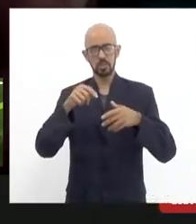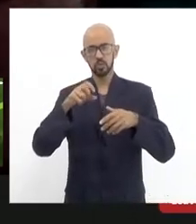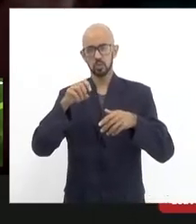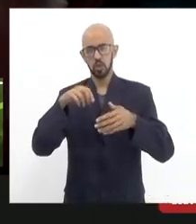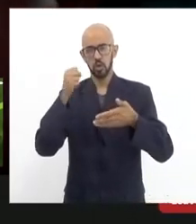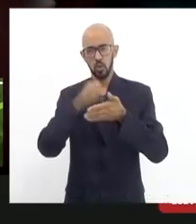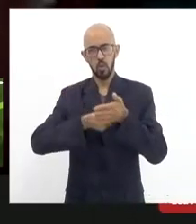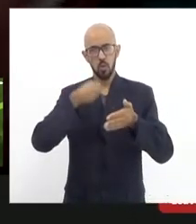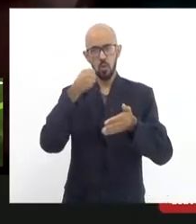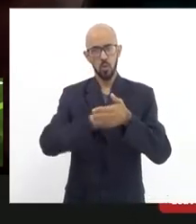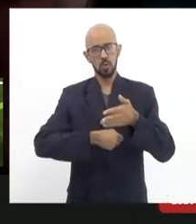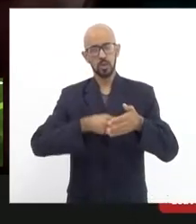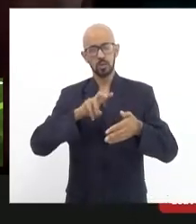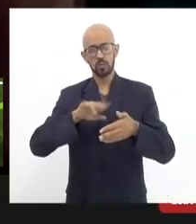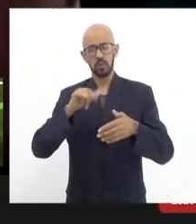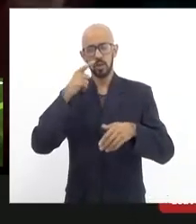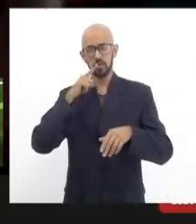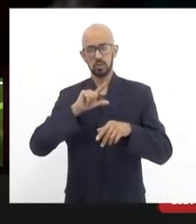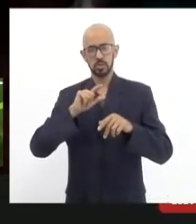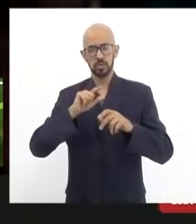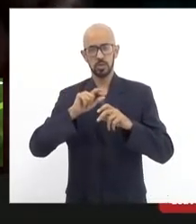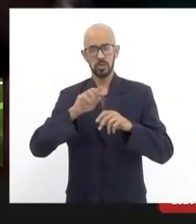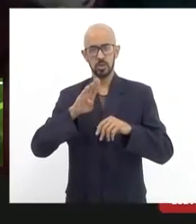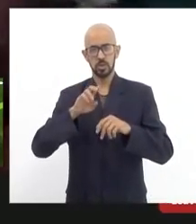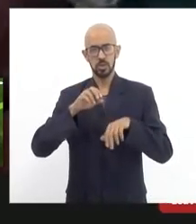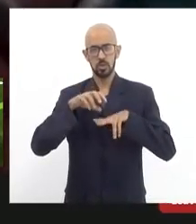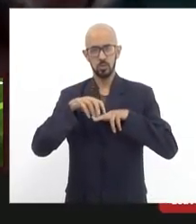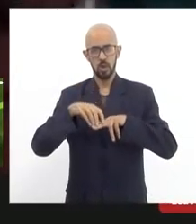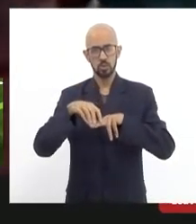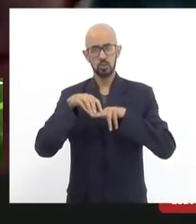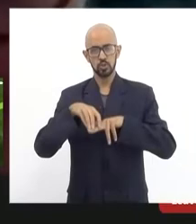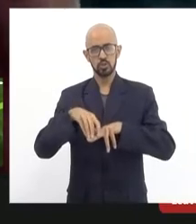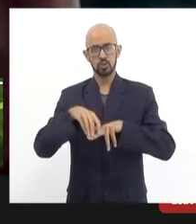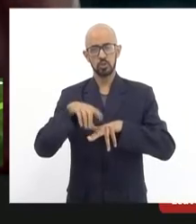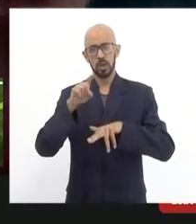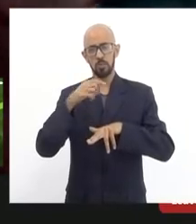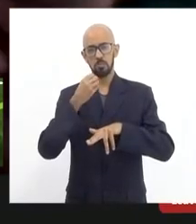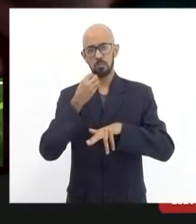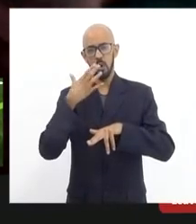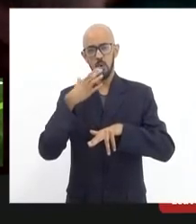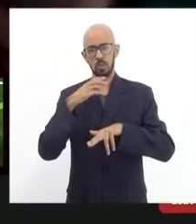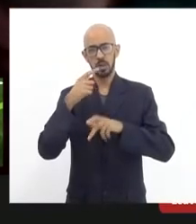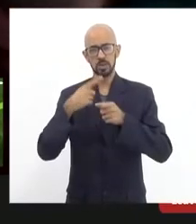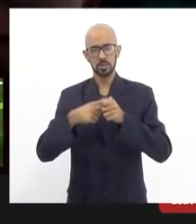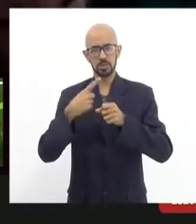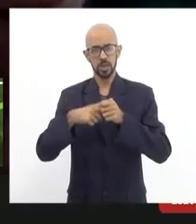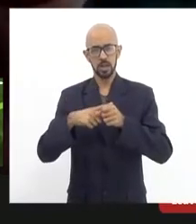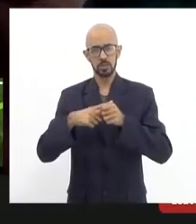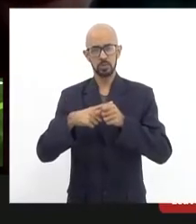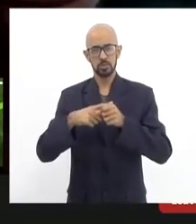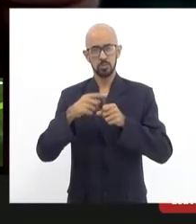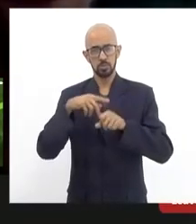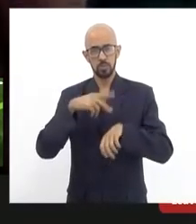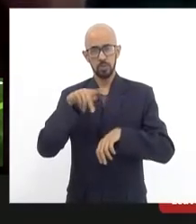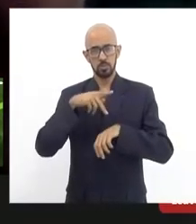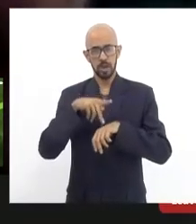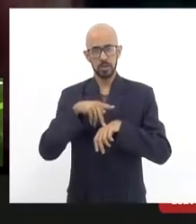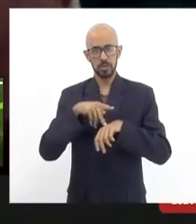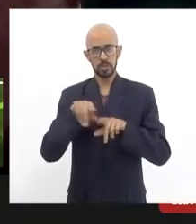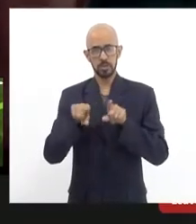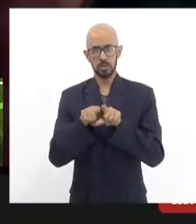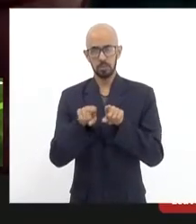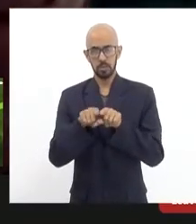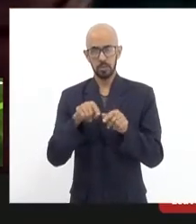a gente resgata o bondinho que é bom para a cidade para o país para o mundo inteiro isso é uma beleza é uma